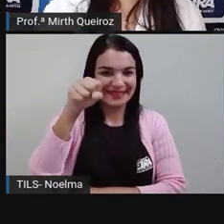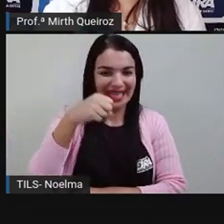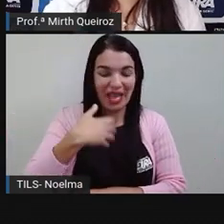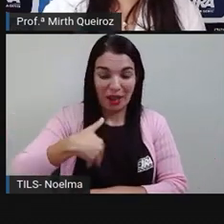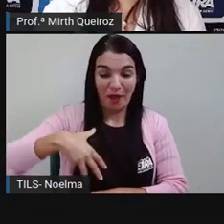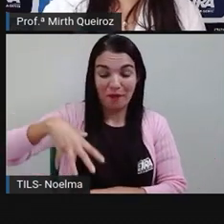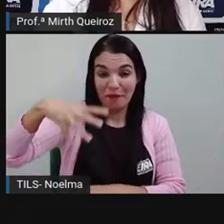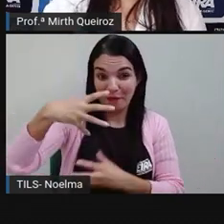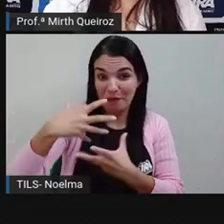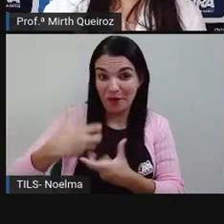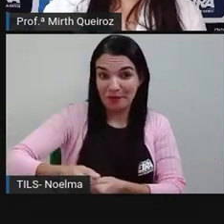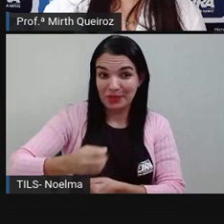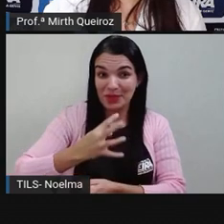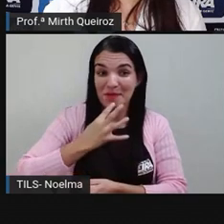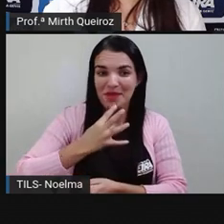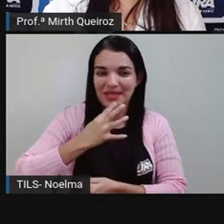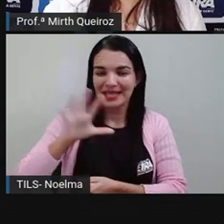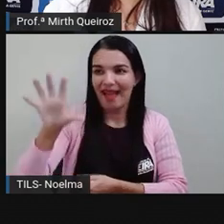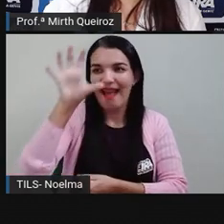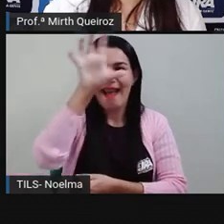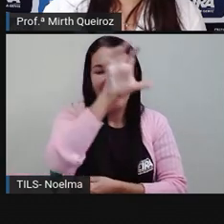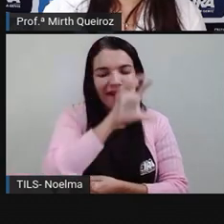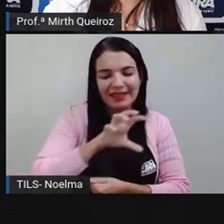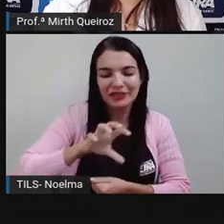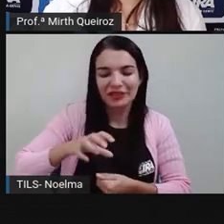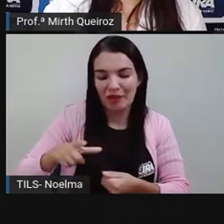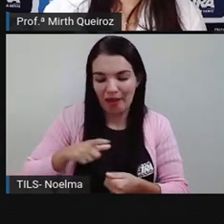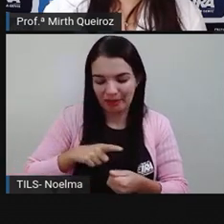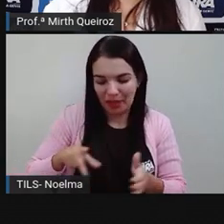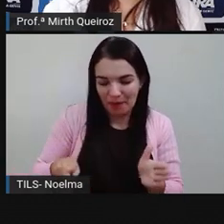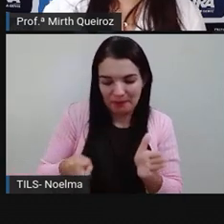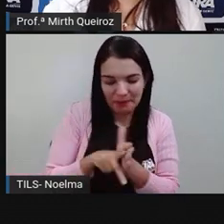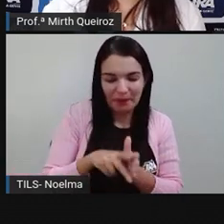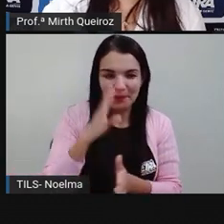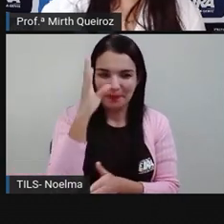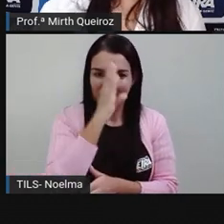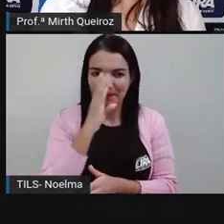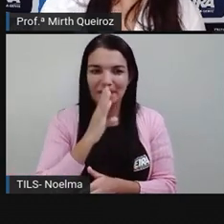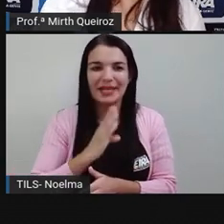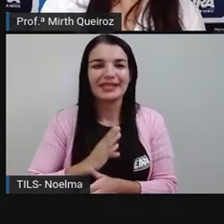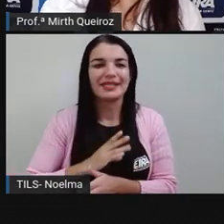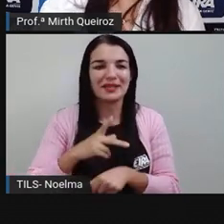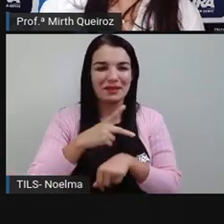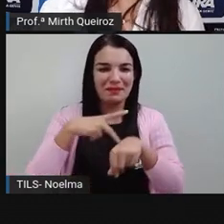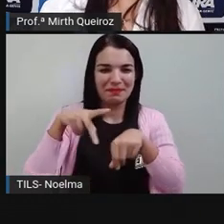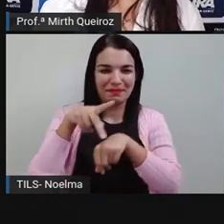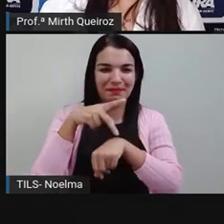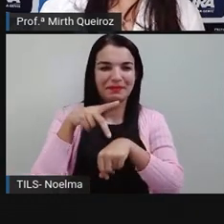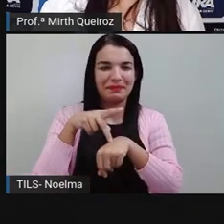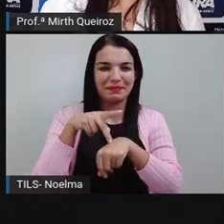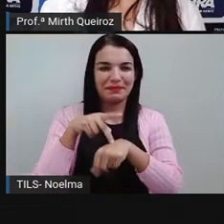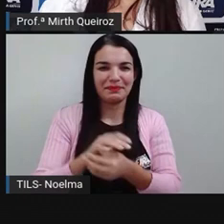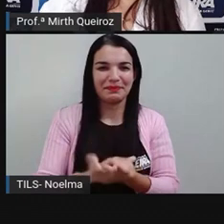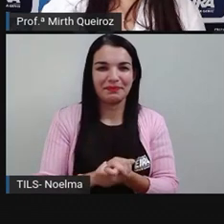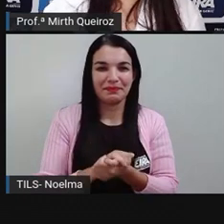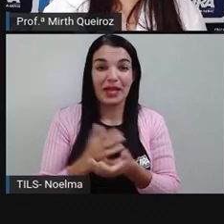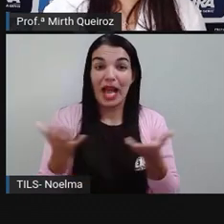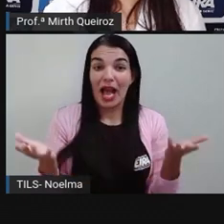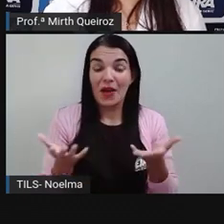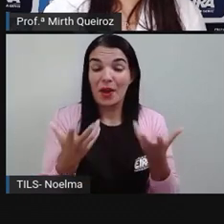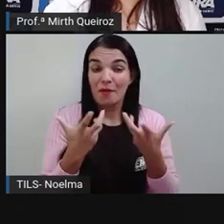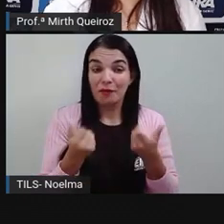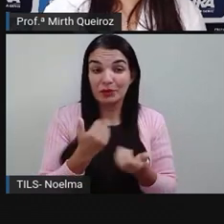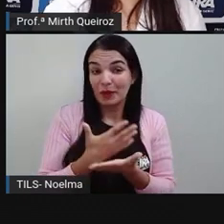conhecer aí as regiões que compõem o nosso país, Brasil. E para